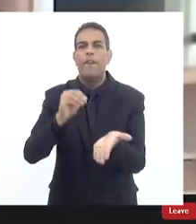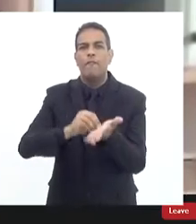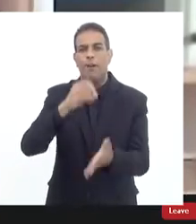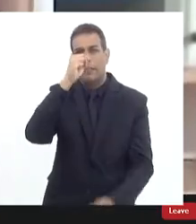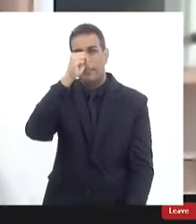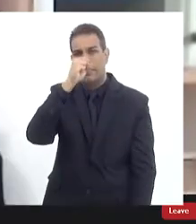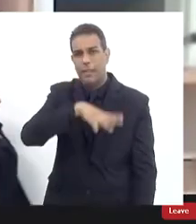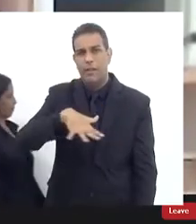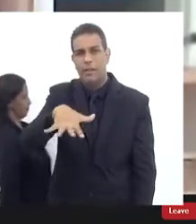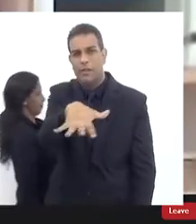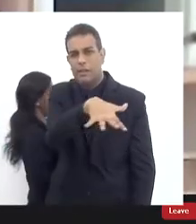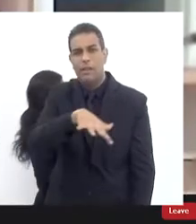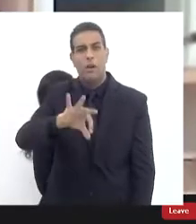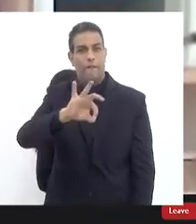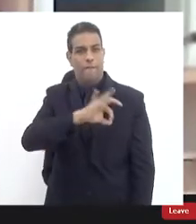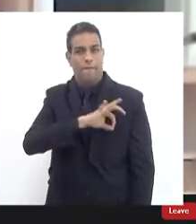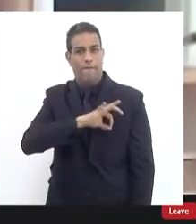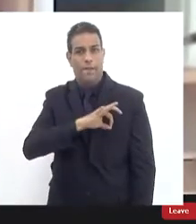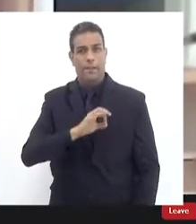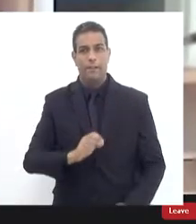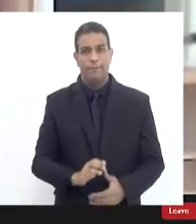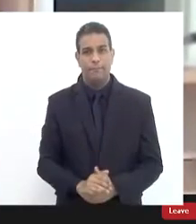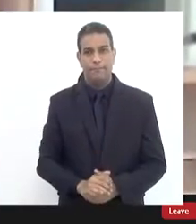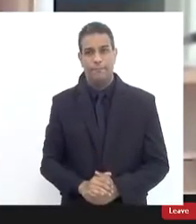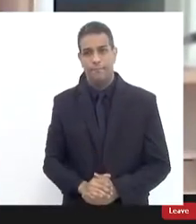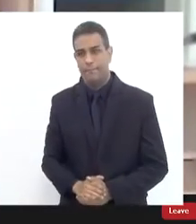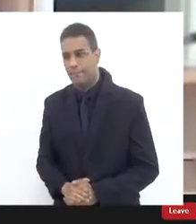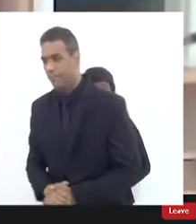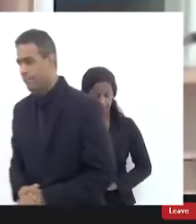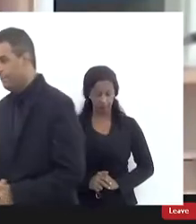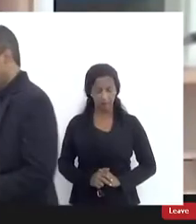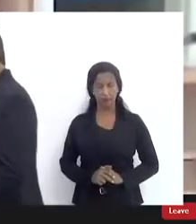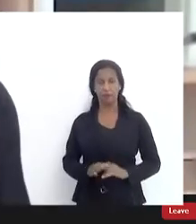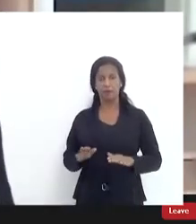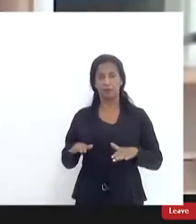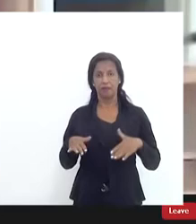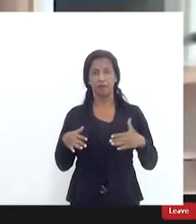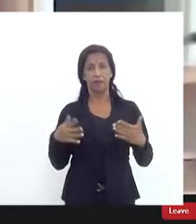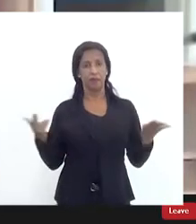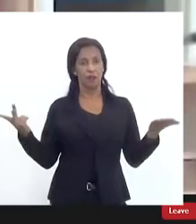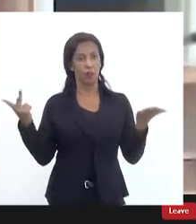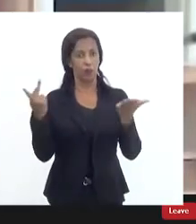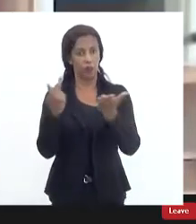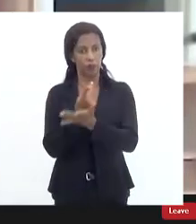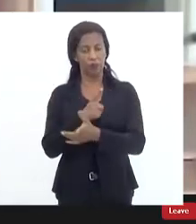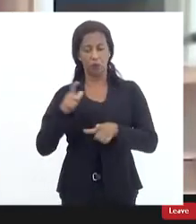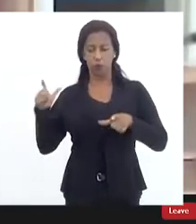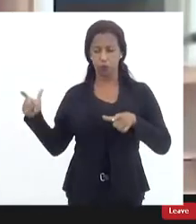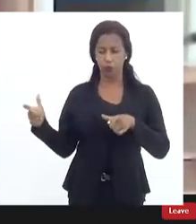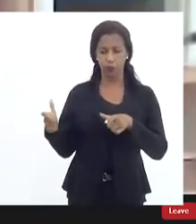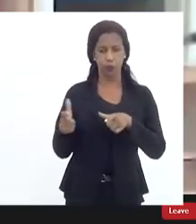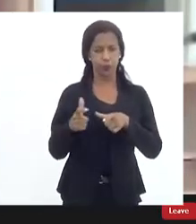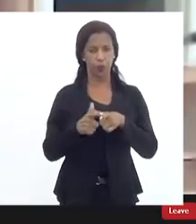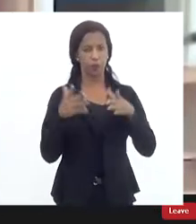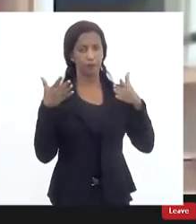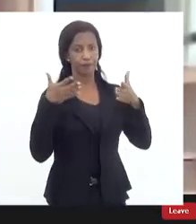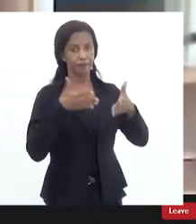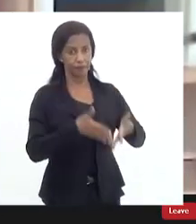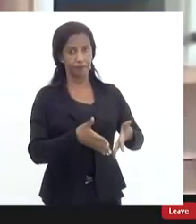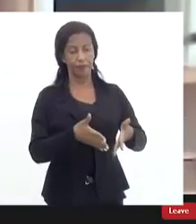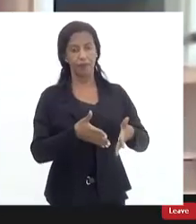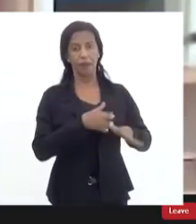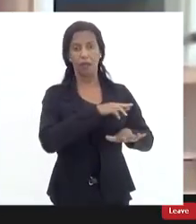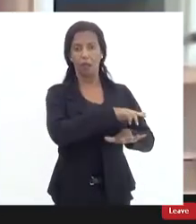comandos das decisões cautelares então houve de fato uma diminuição muito significativa dessas